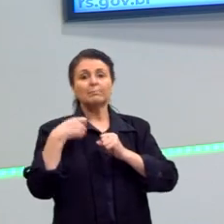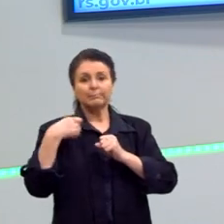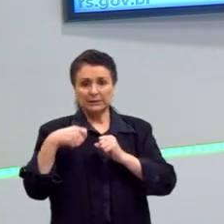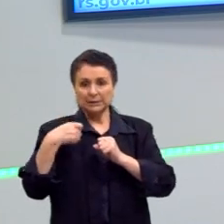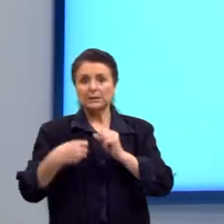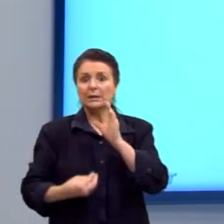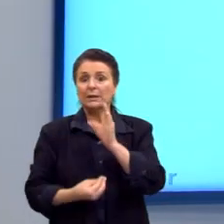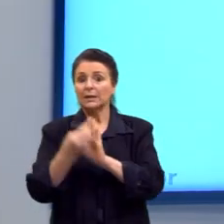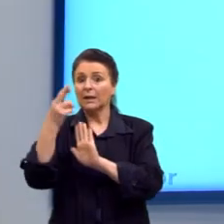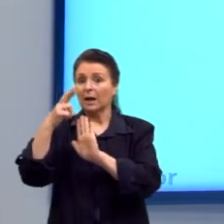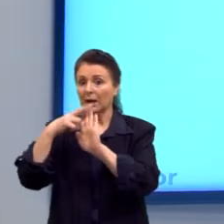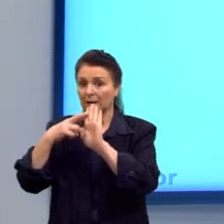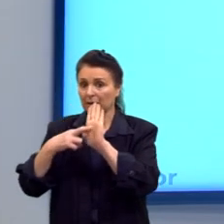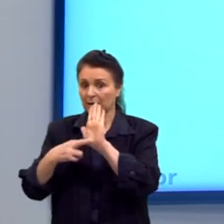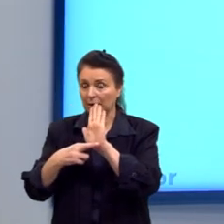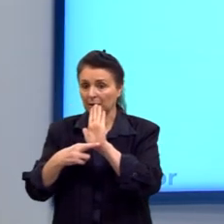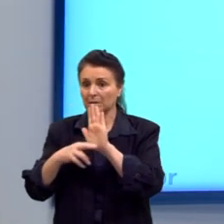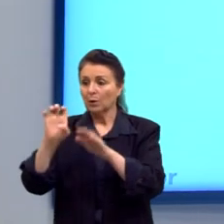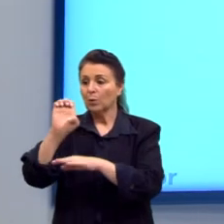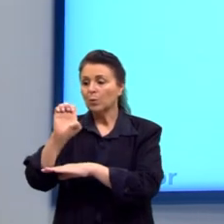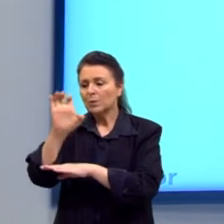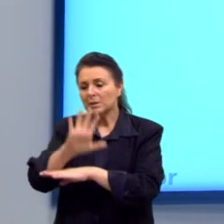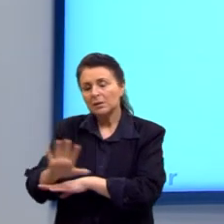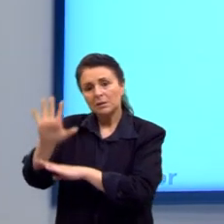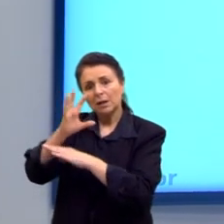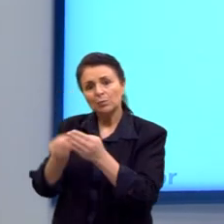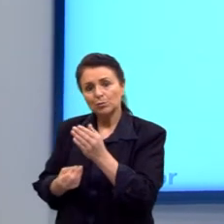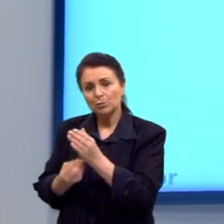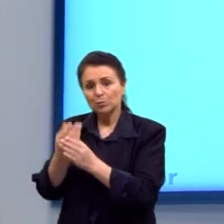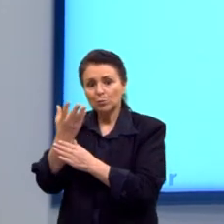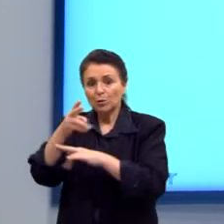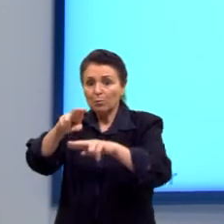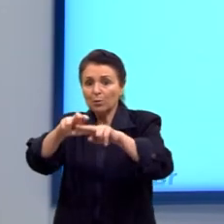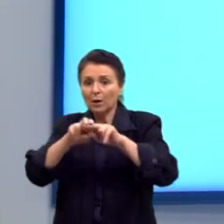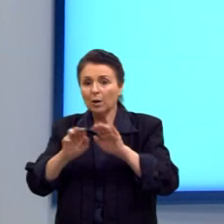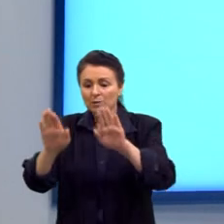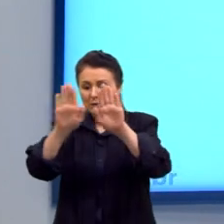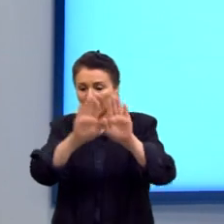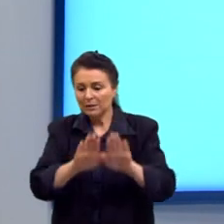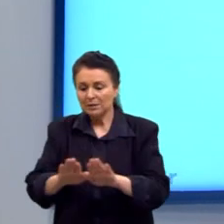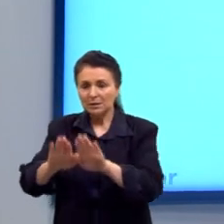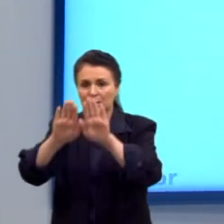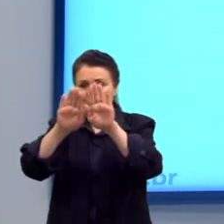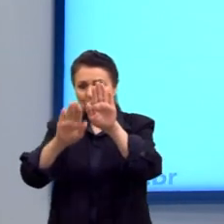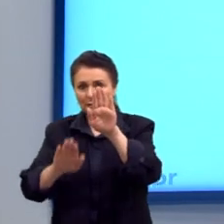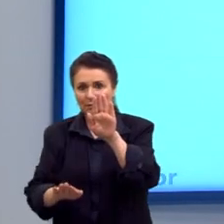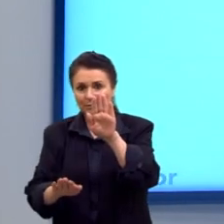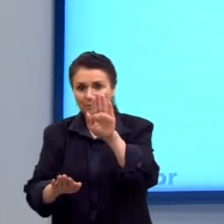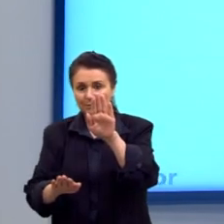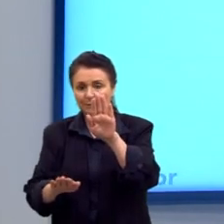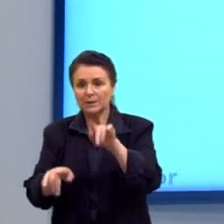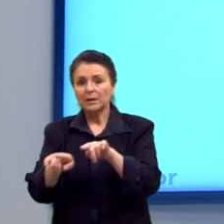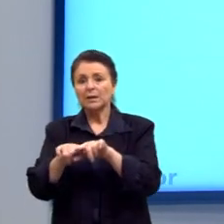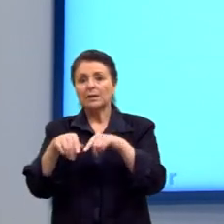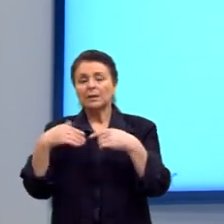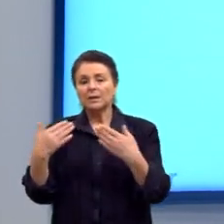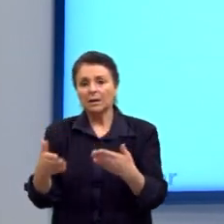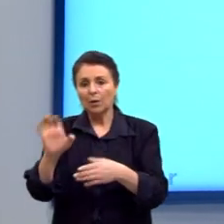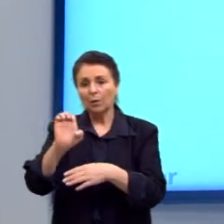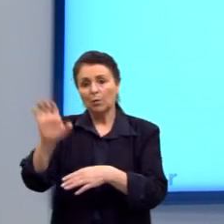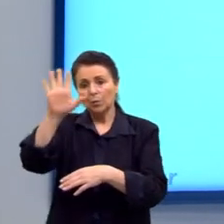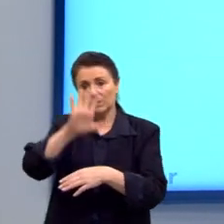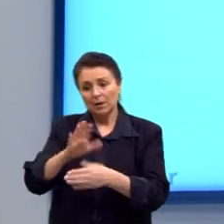surge das desigualdades. Olha, o Estado nem sempre existiu. As pessoas já viveram sem Estado. Então, o Estado nasce das